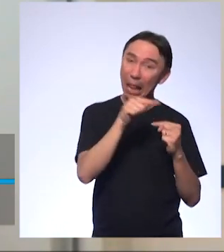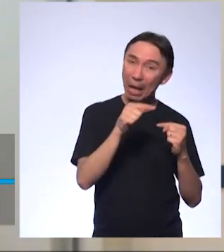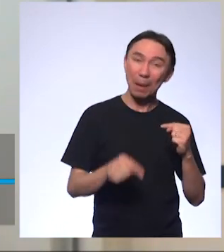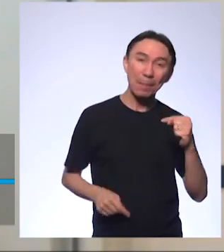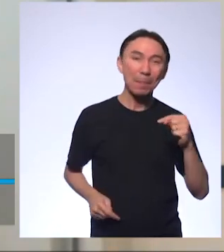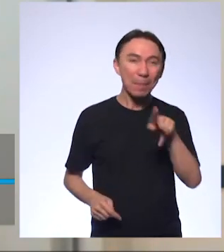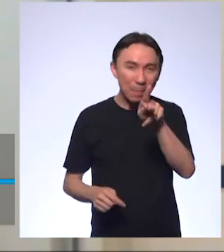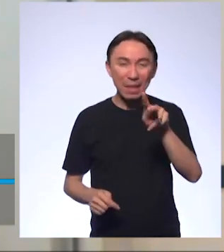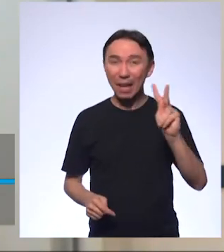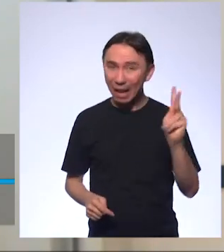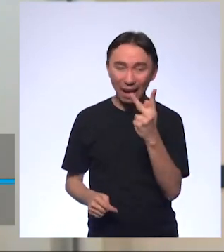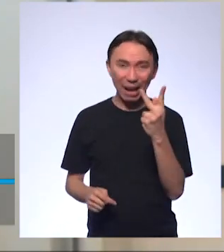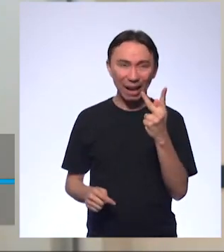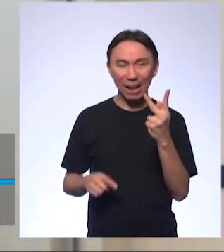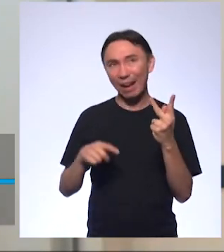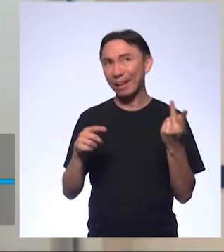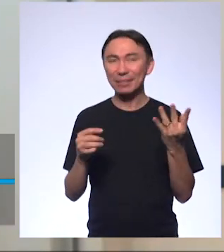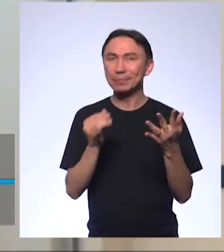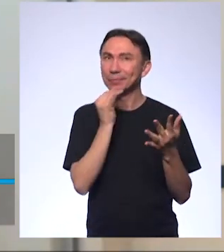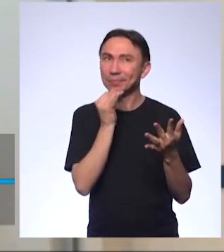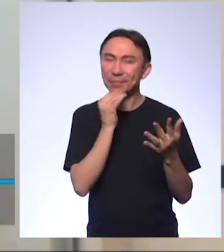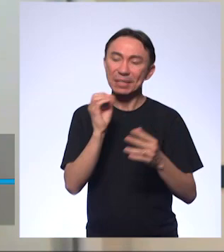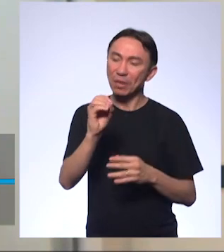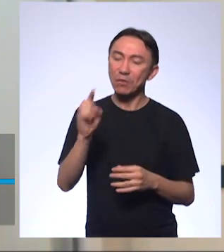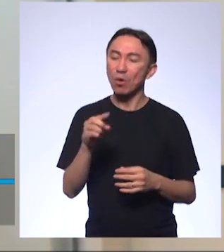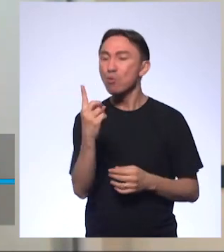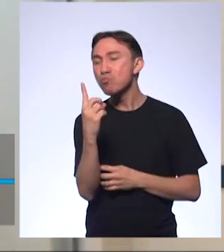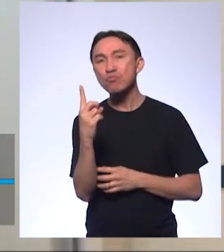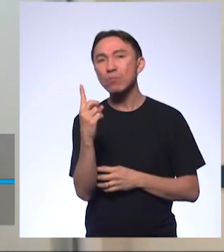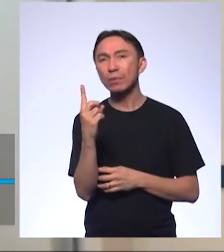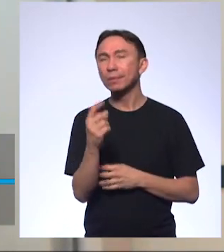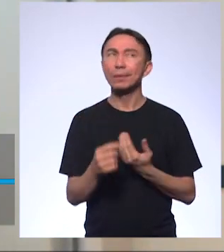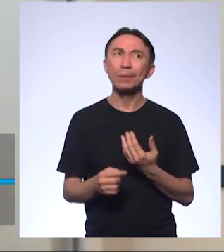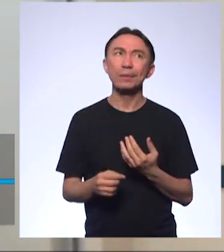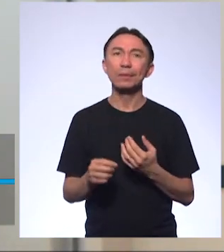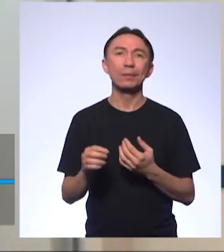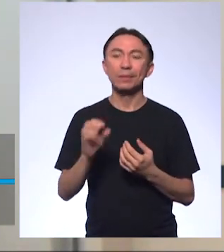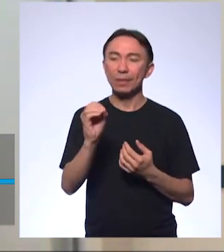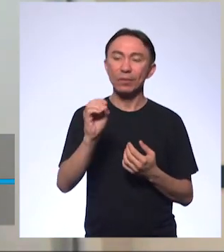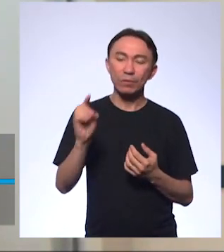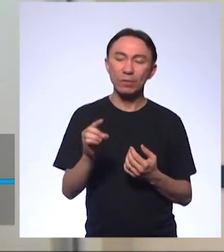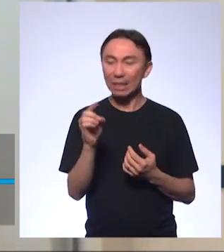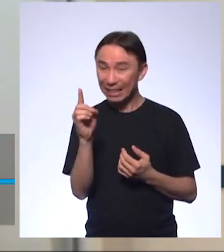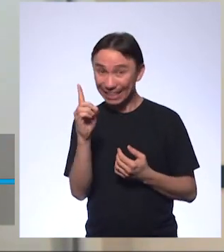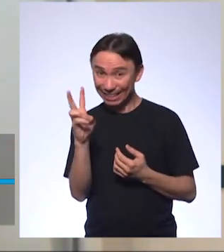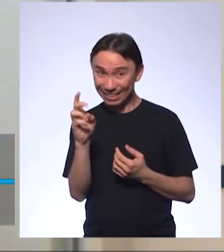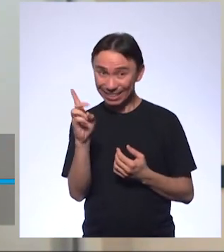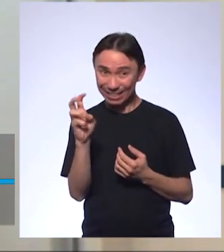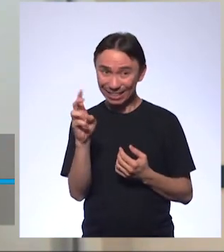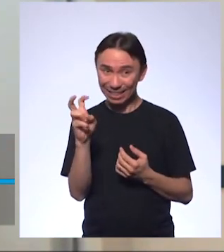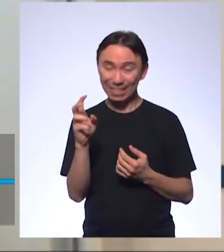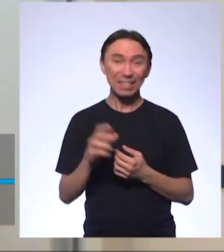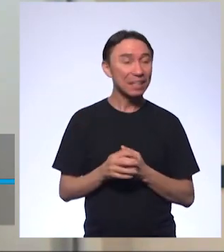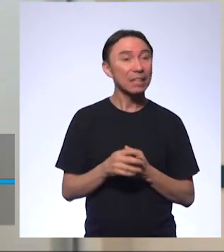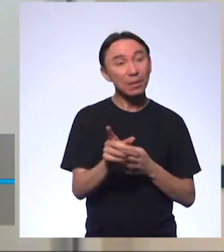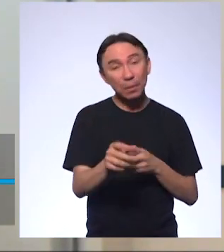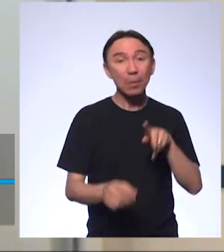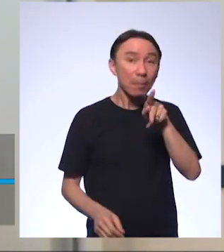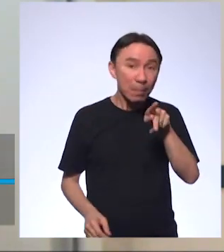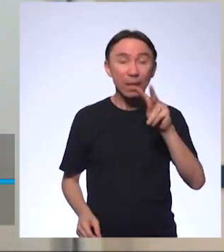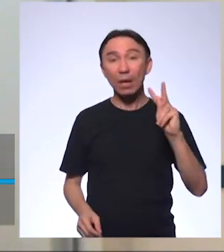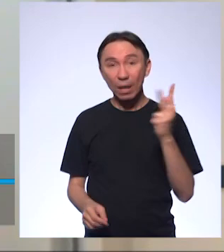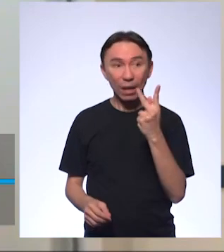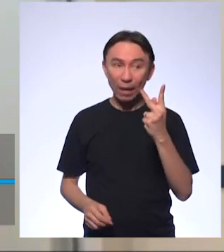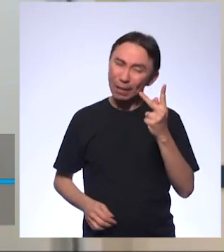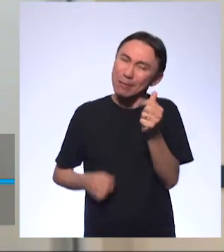mas é 0,15. A concentração é um pouco maior do que o 0,1. Então, o pH é próximo